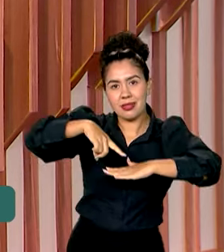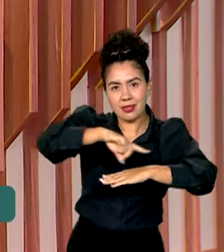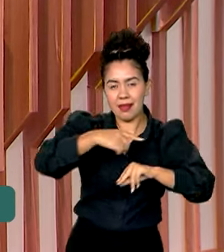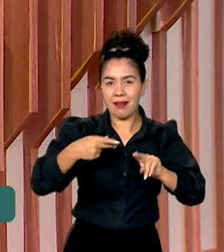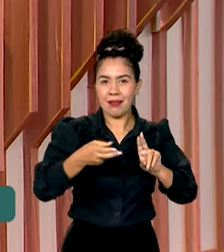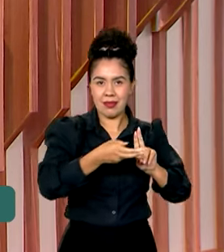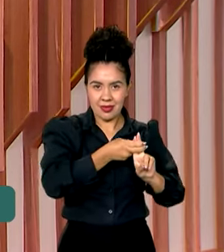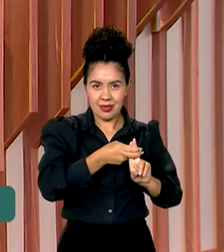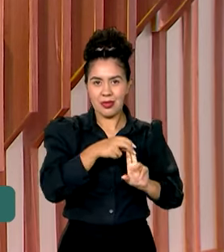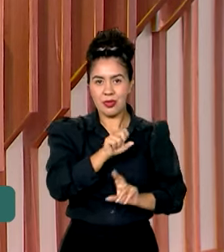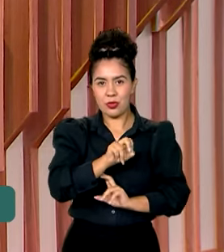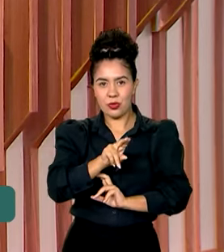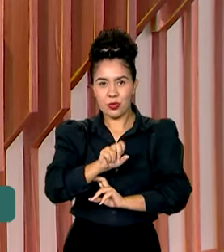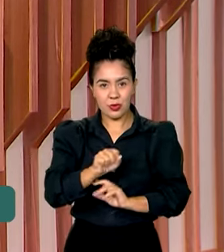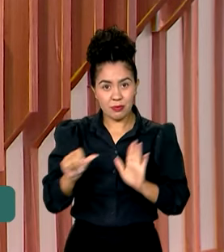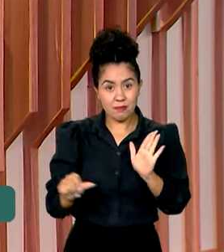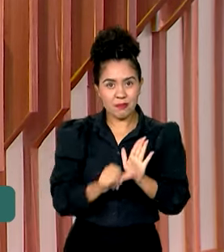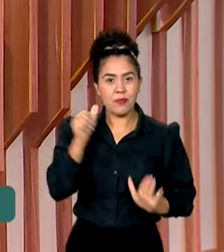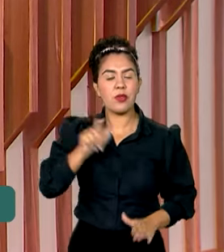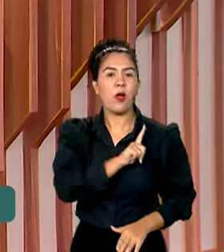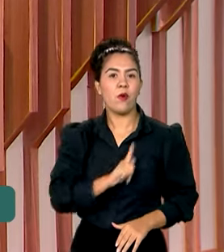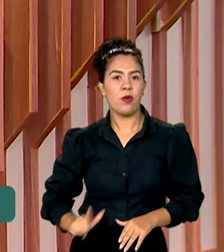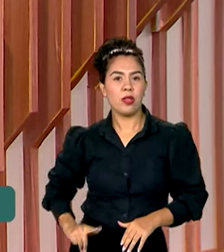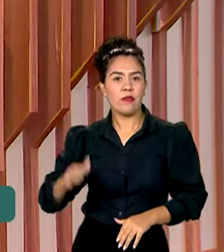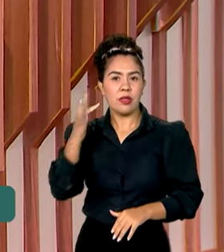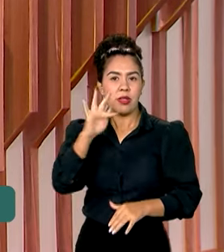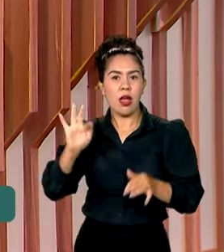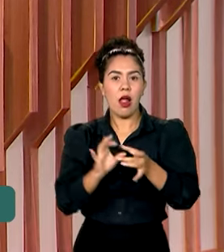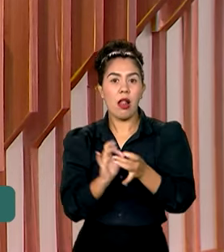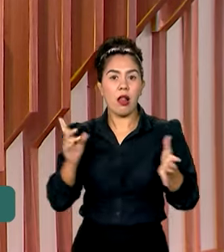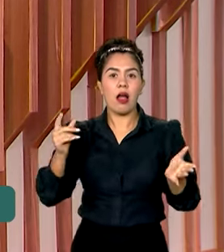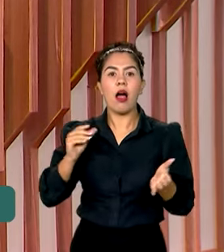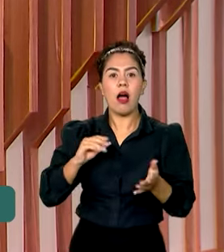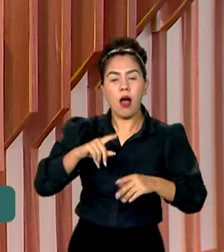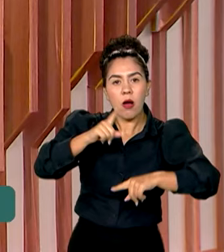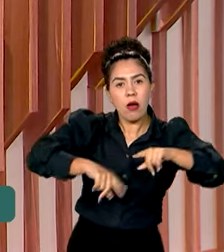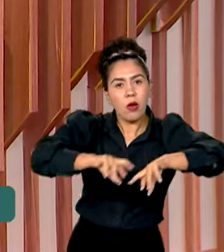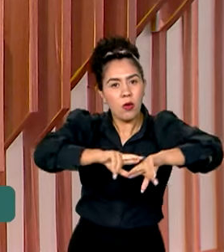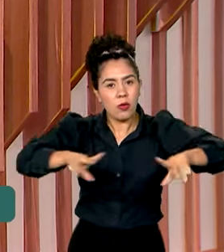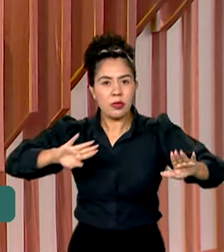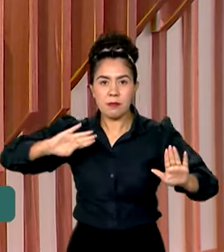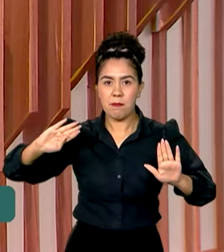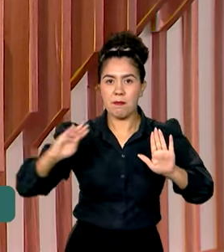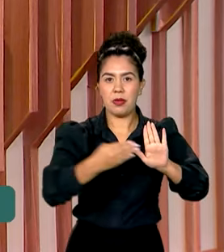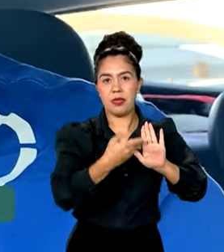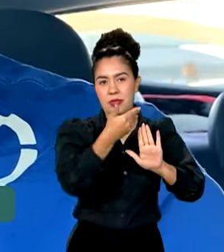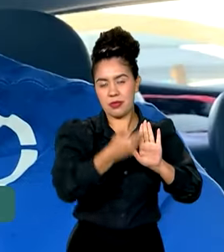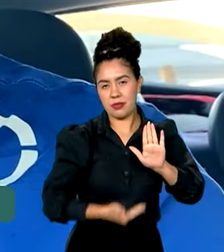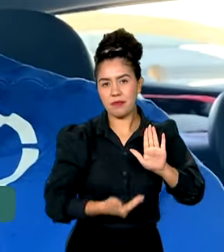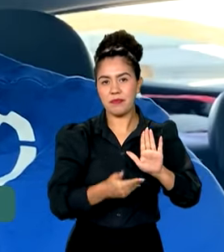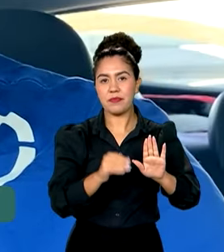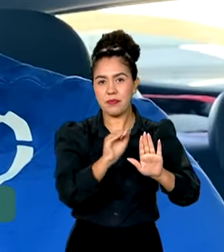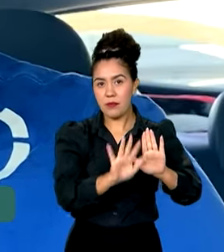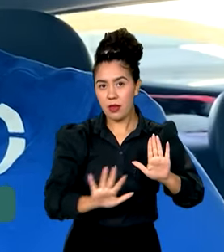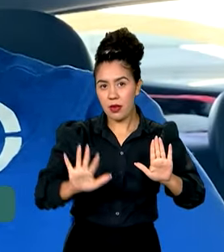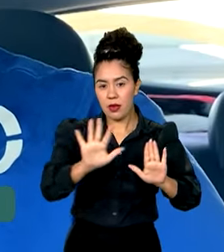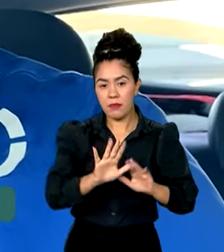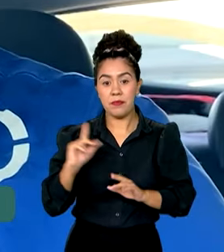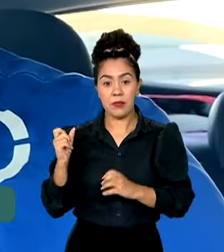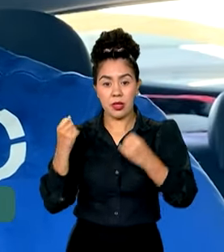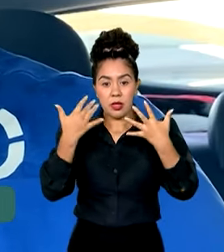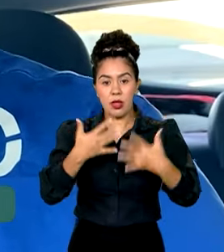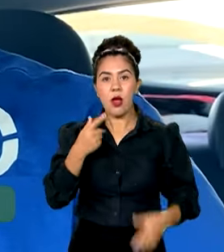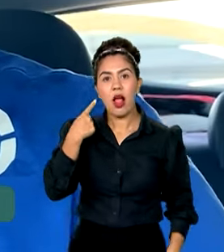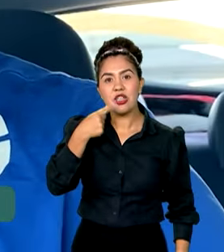Saúde. Pela primeira vez, o governo federal destina recursos especialmente para a plataforma. O advogado